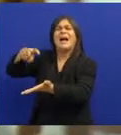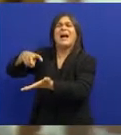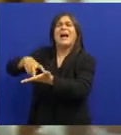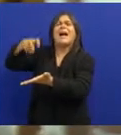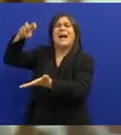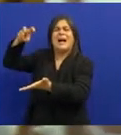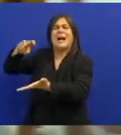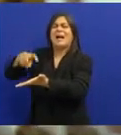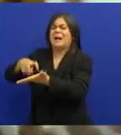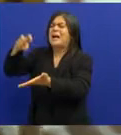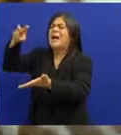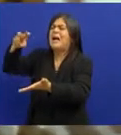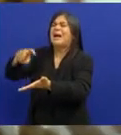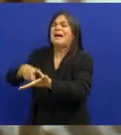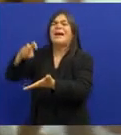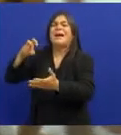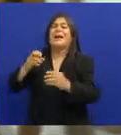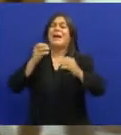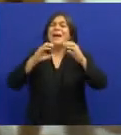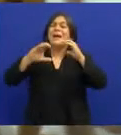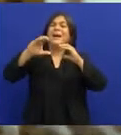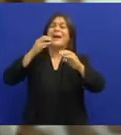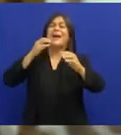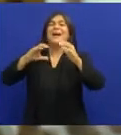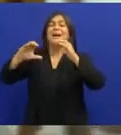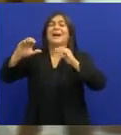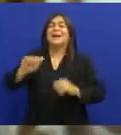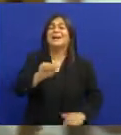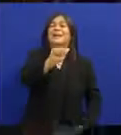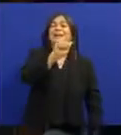que só um aguarriba Mas gritava